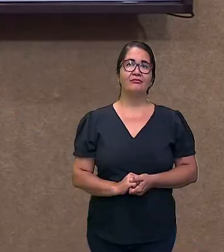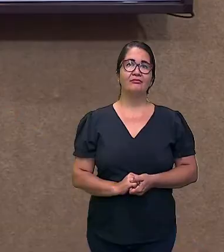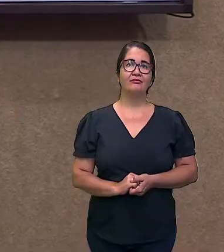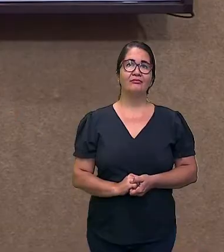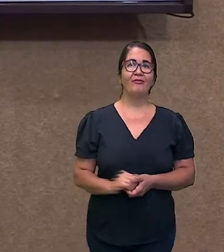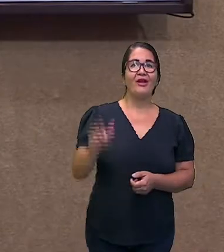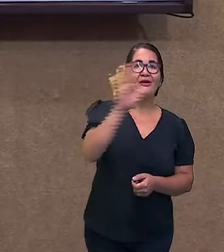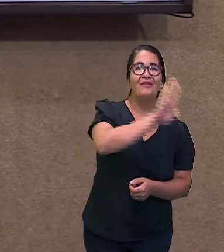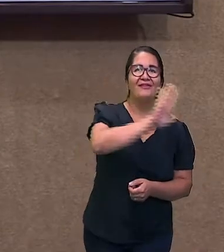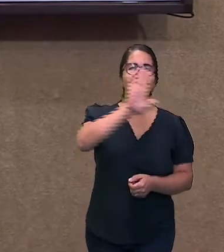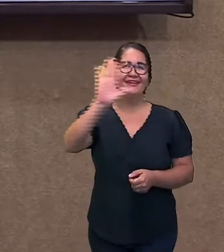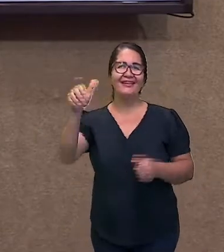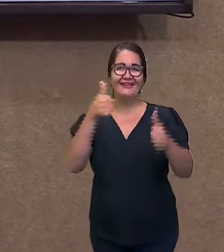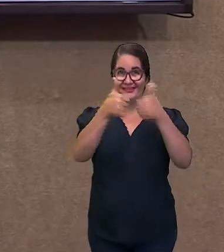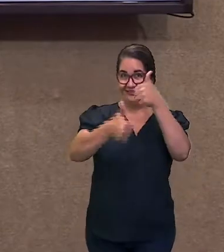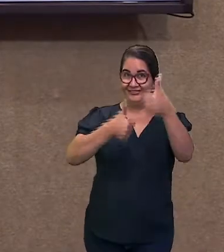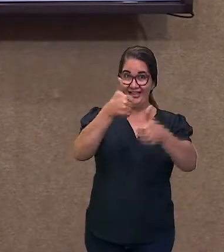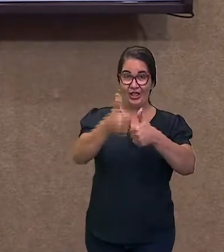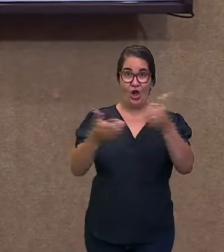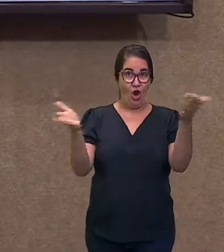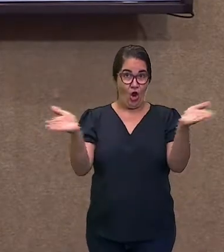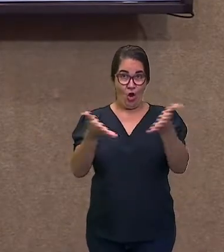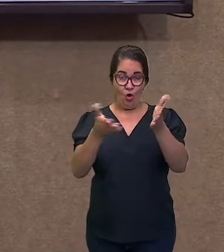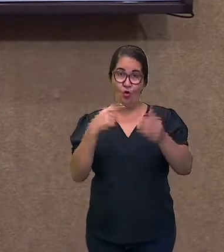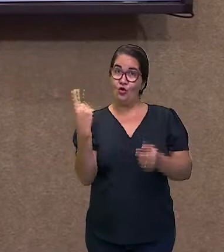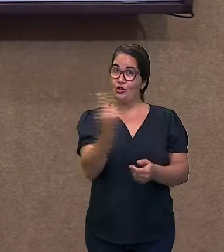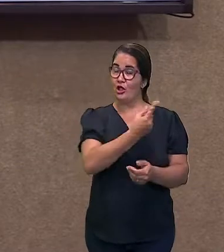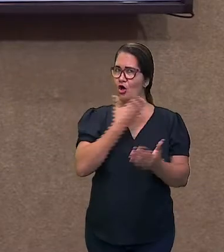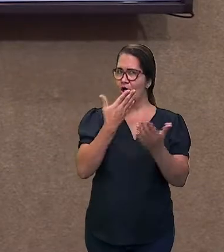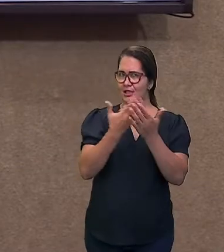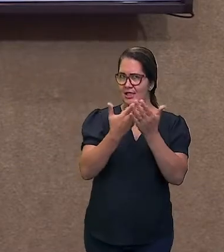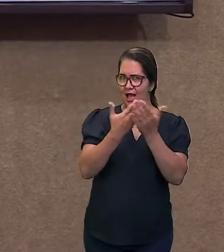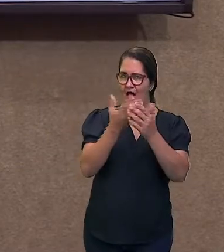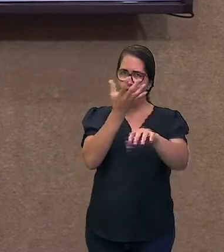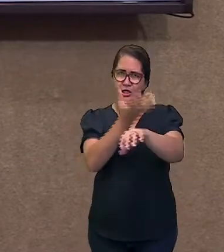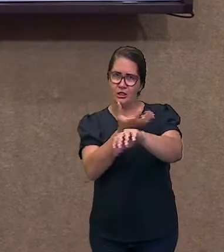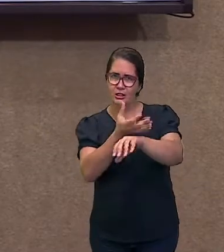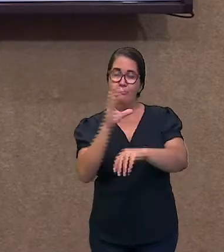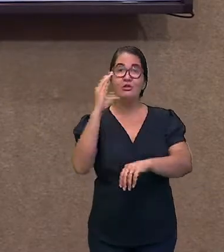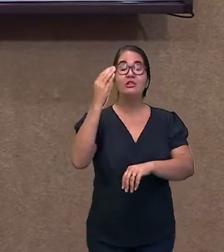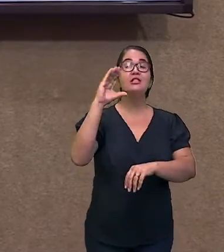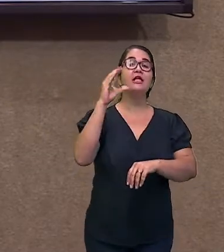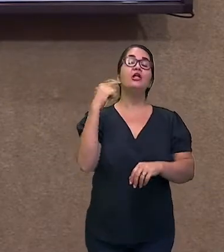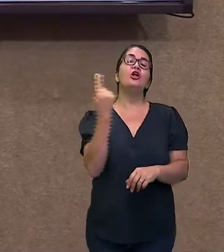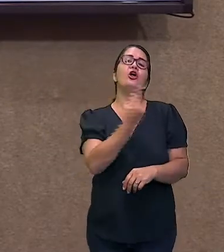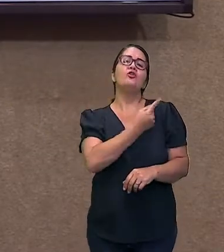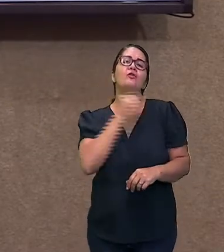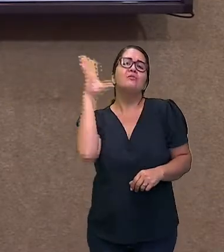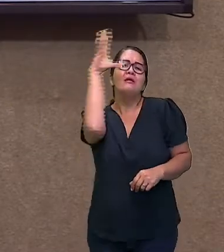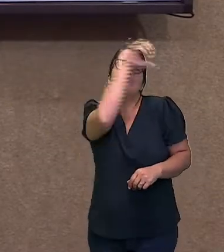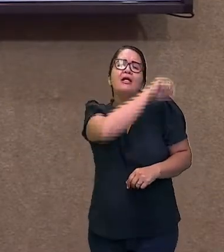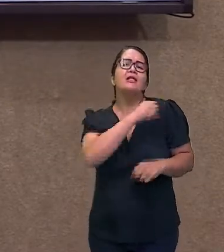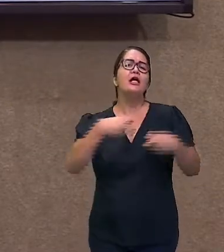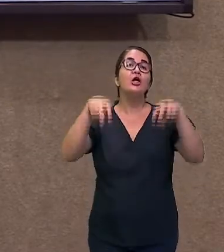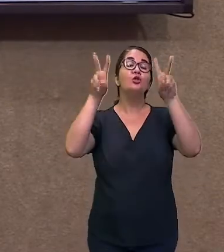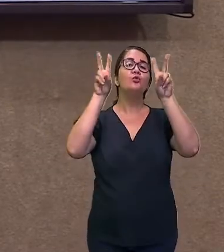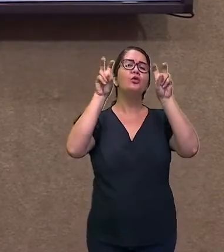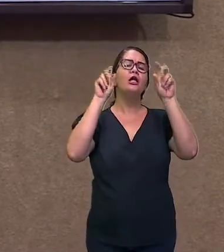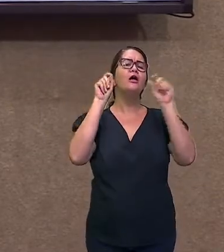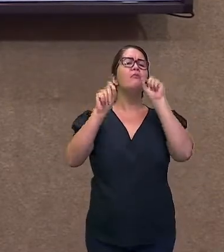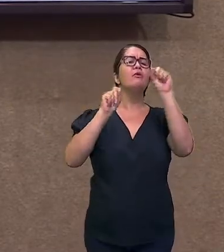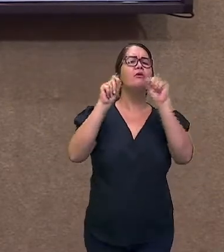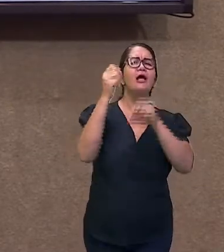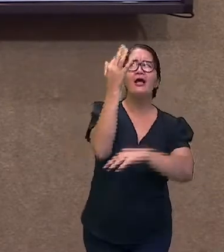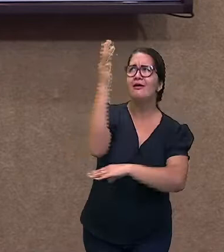Olá! Hoje, na nossa aula de ciências, nós vamos falar sobre o meio ambiente e como